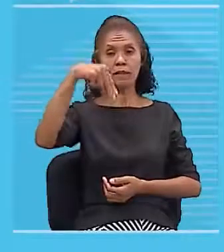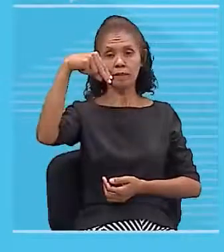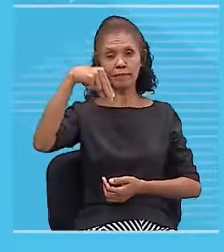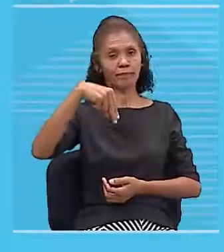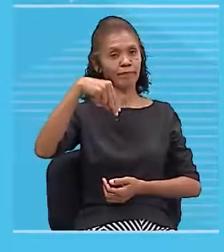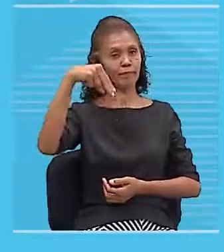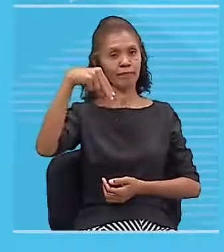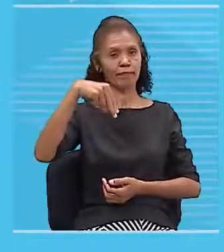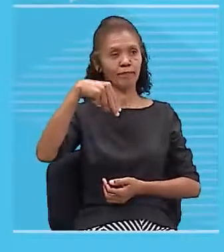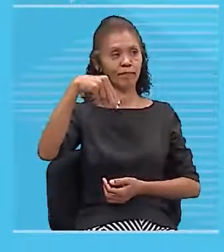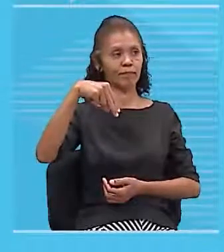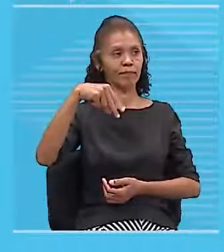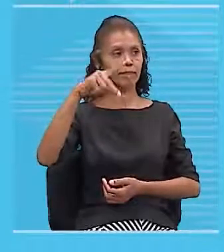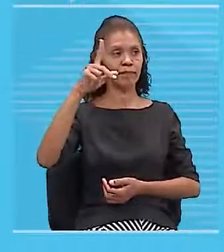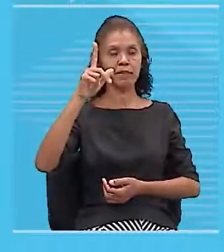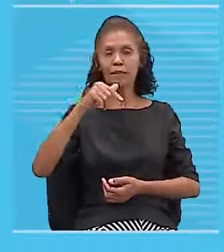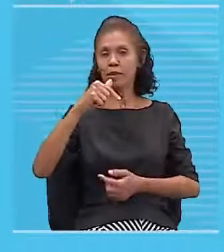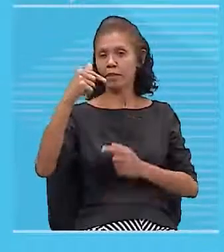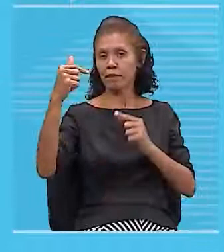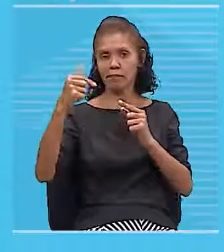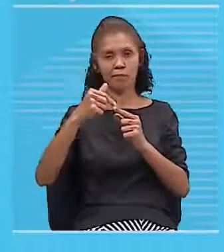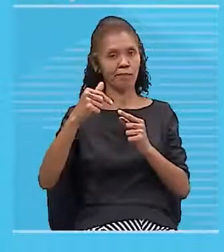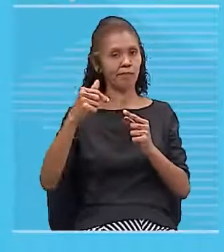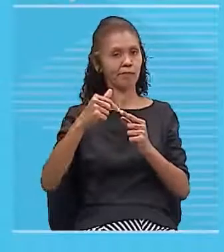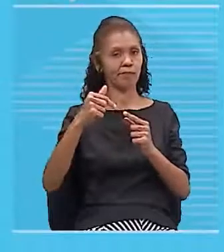orienta para o lado do campo magnético.